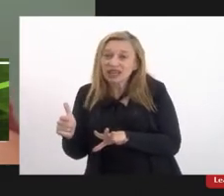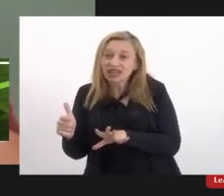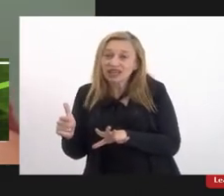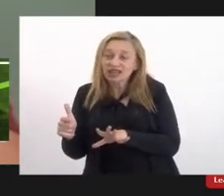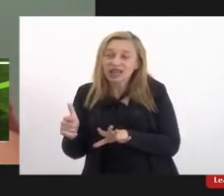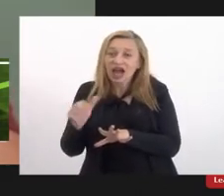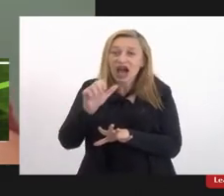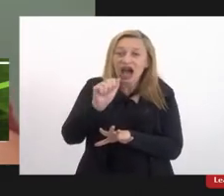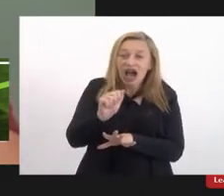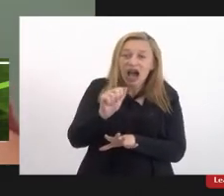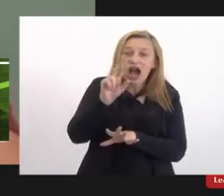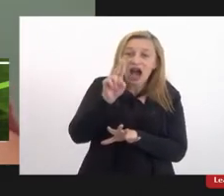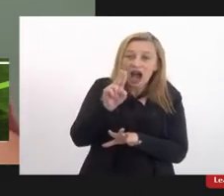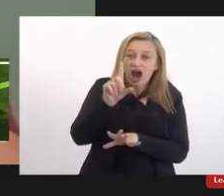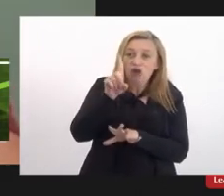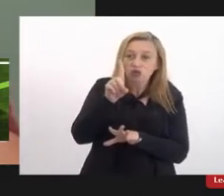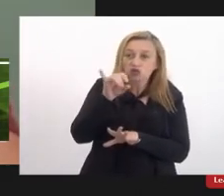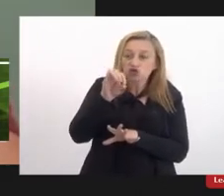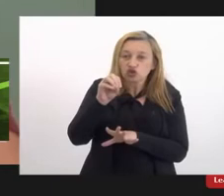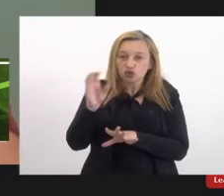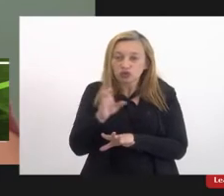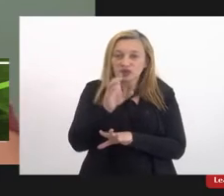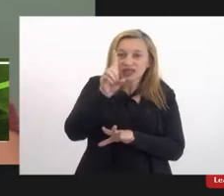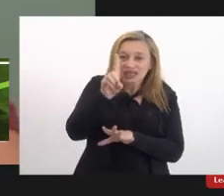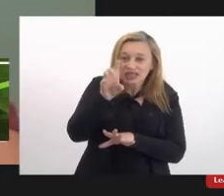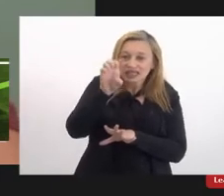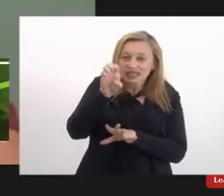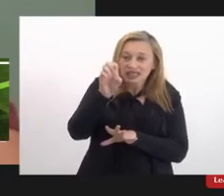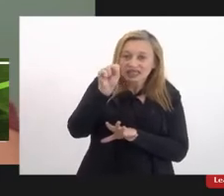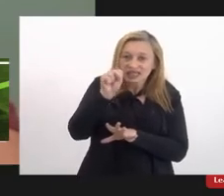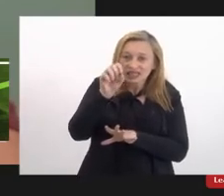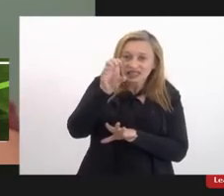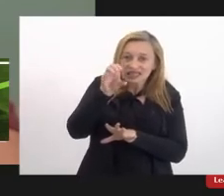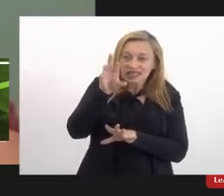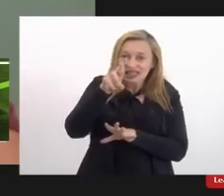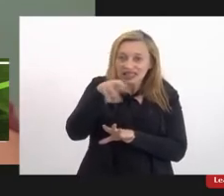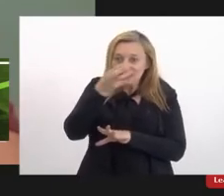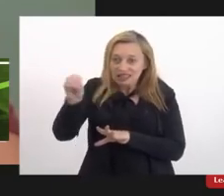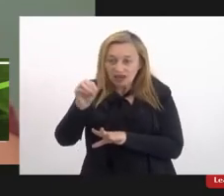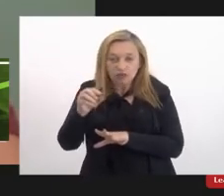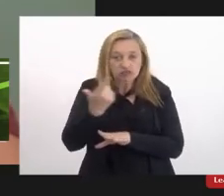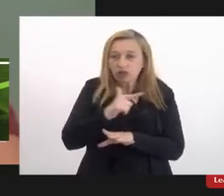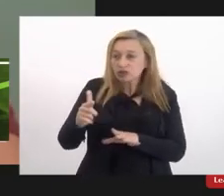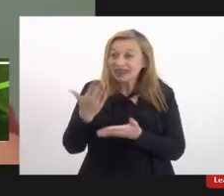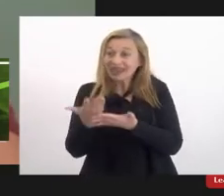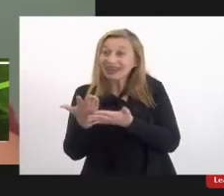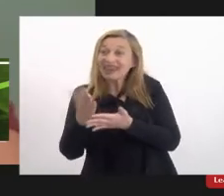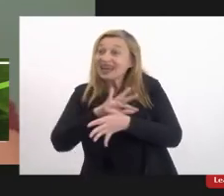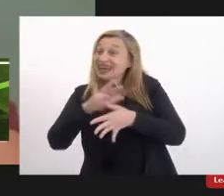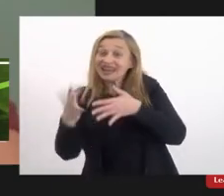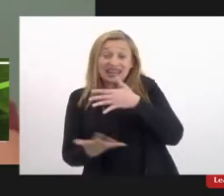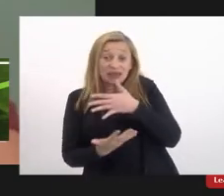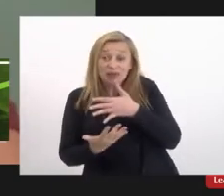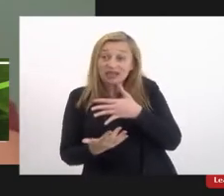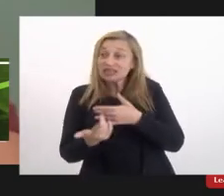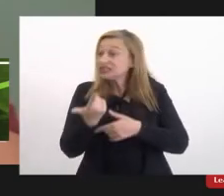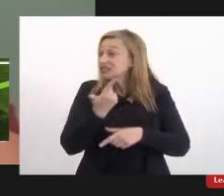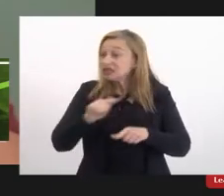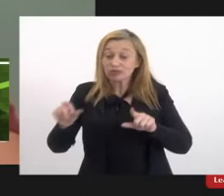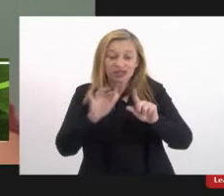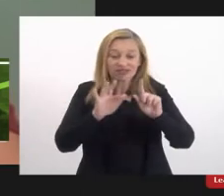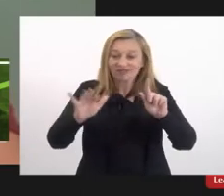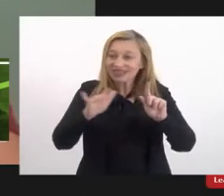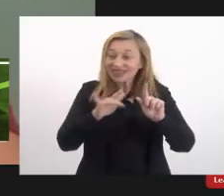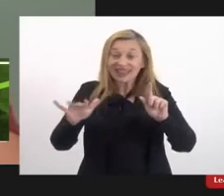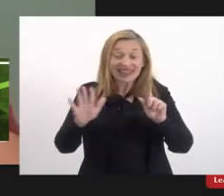audiodestrição não tem vibras não tem legendagem nos exclui porque esse negócio de mostrar as mãos